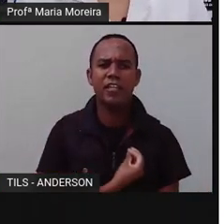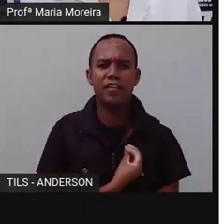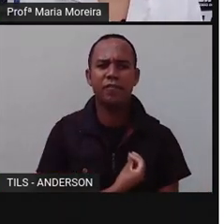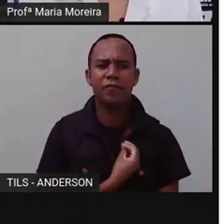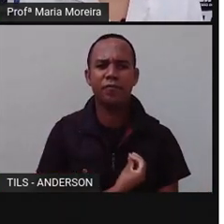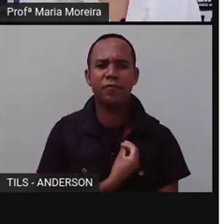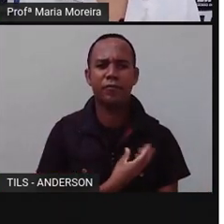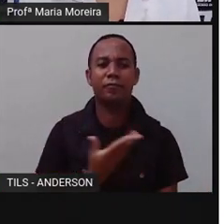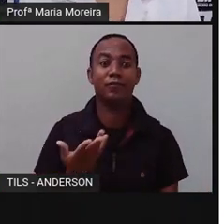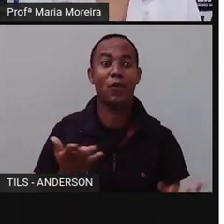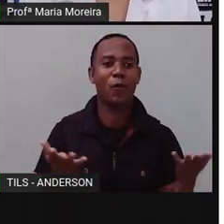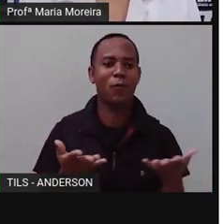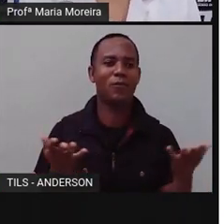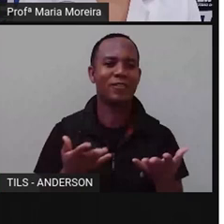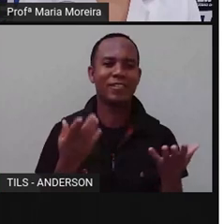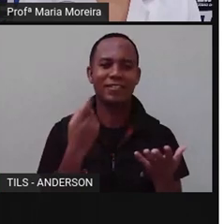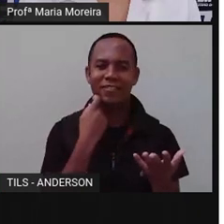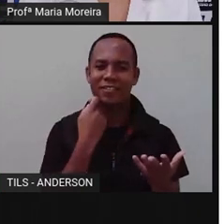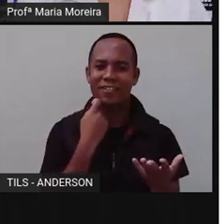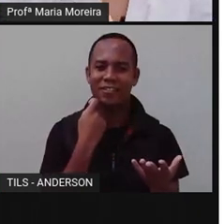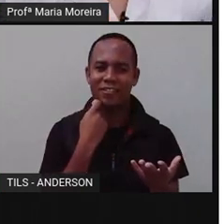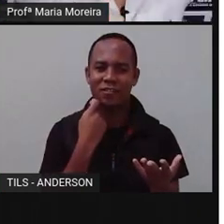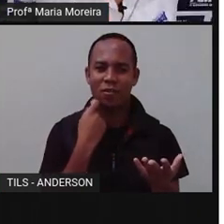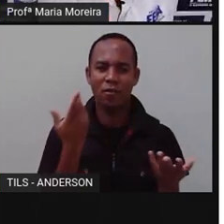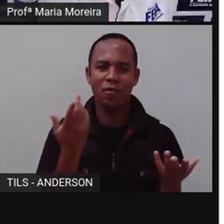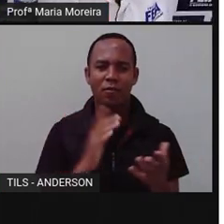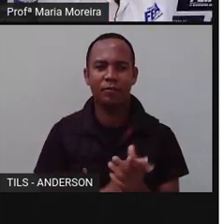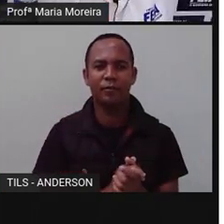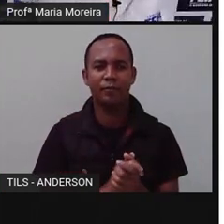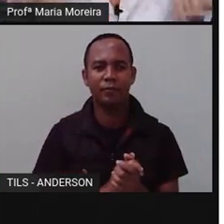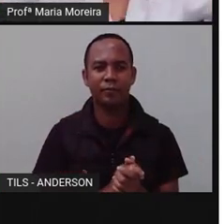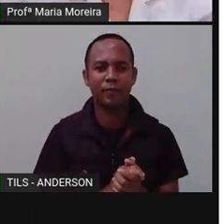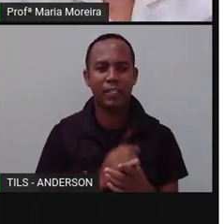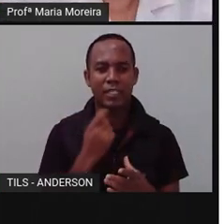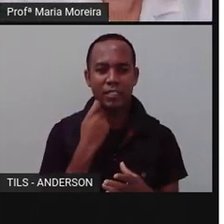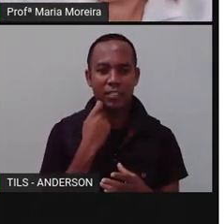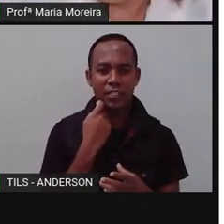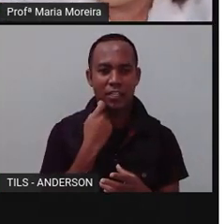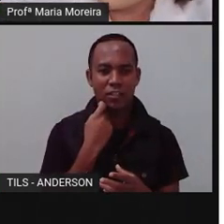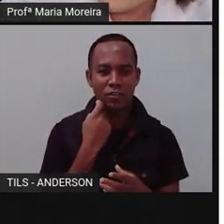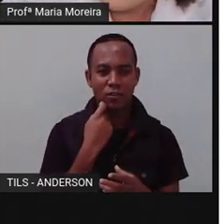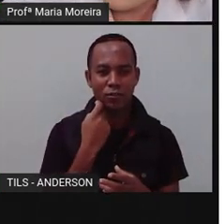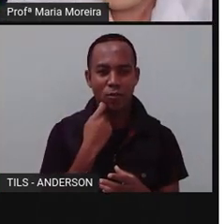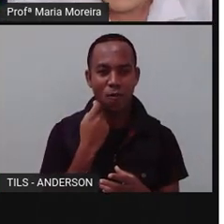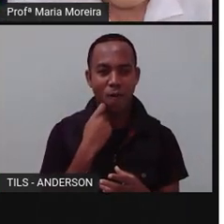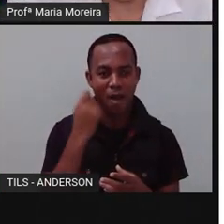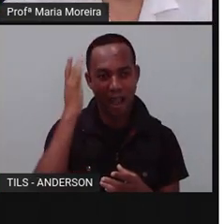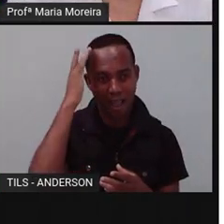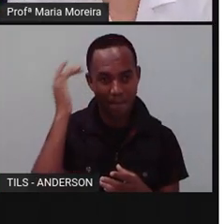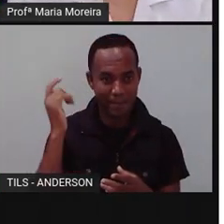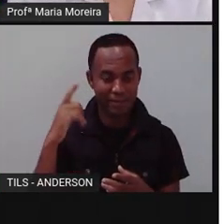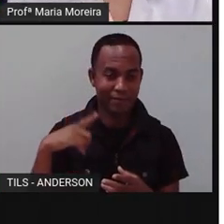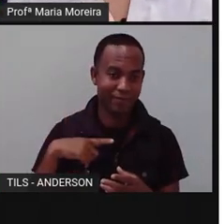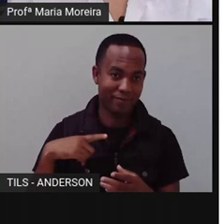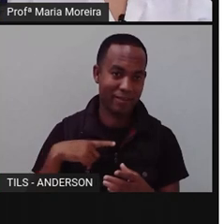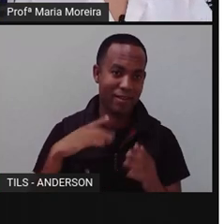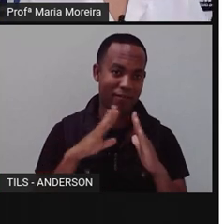sextou, Anderson, sextou! Uh! Sexta-feira, mas amanhã sim. Aula!